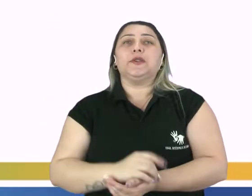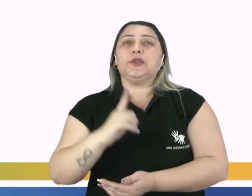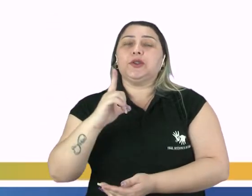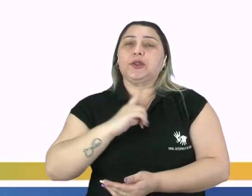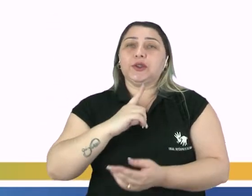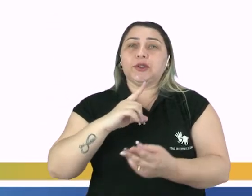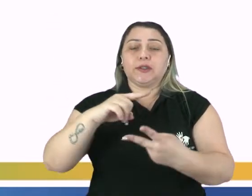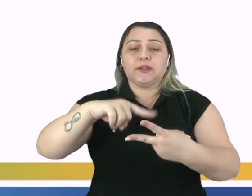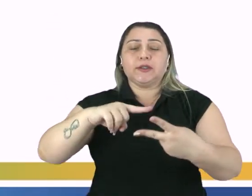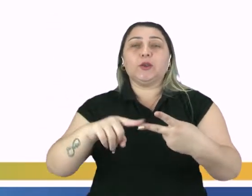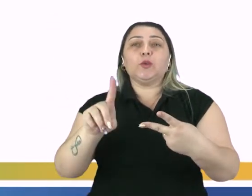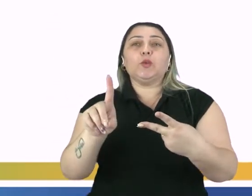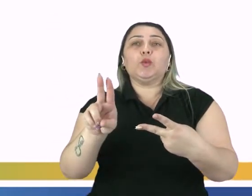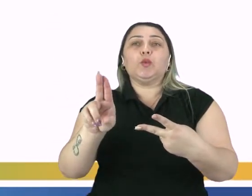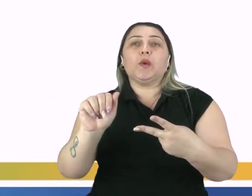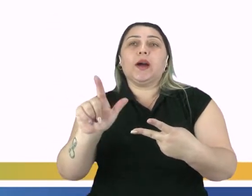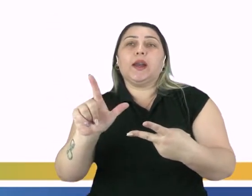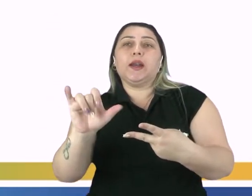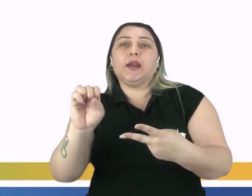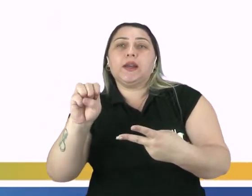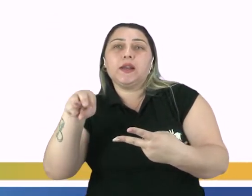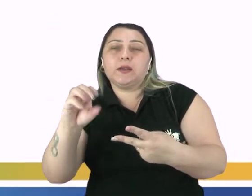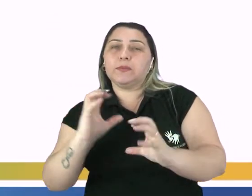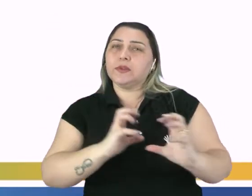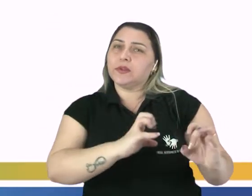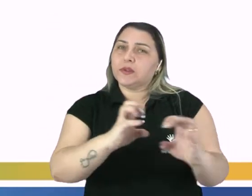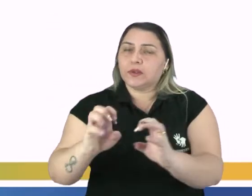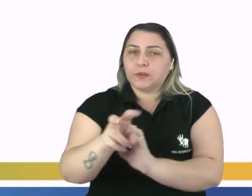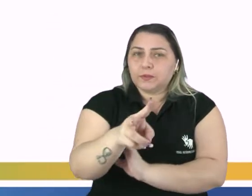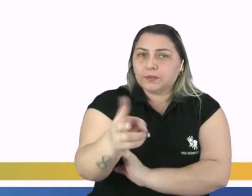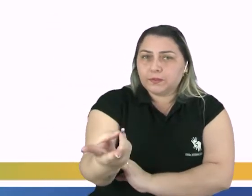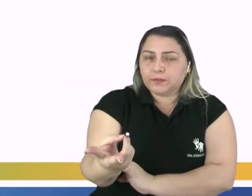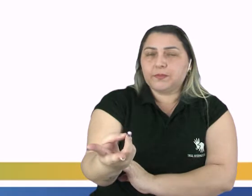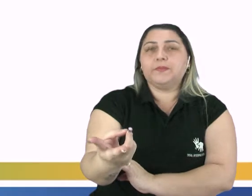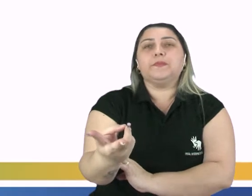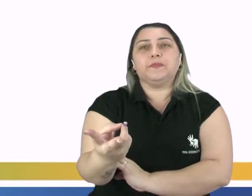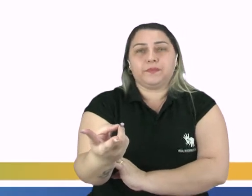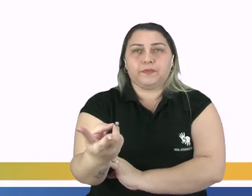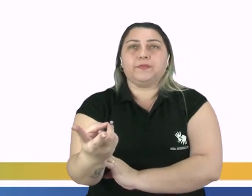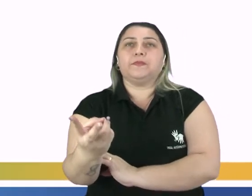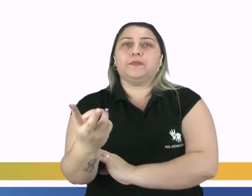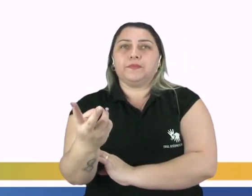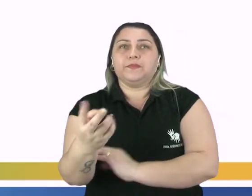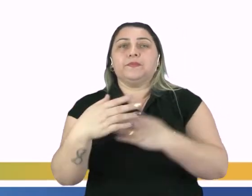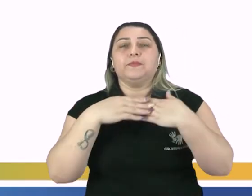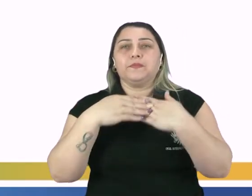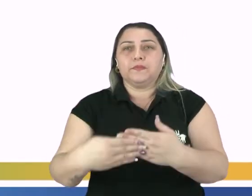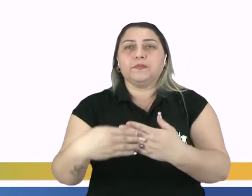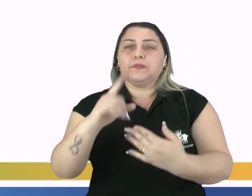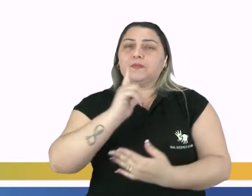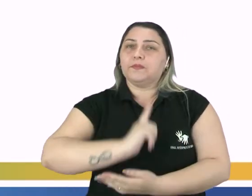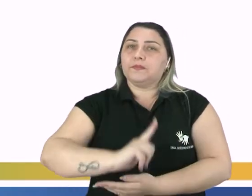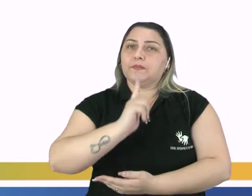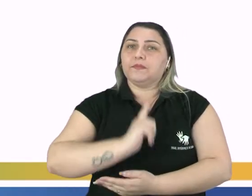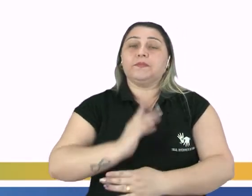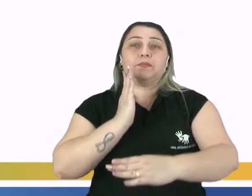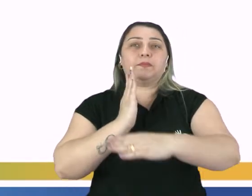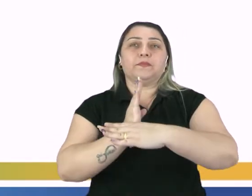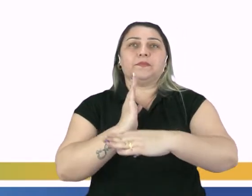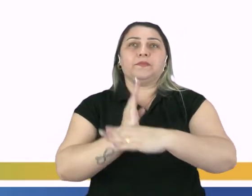havia essa dualidade, esse conflito, essa oposição, que são traduzidos na literatura.